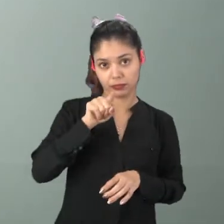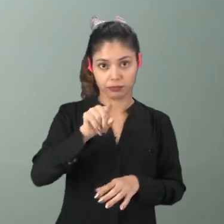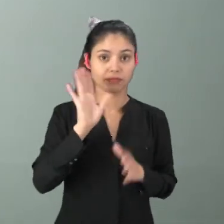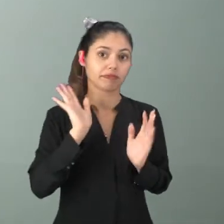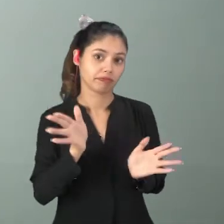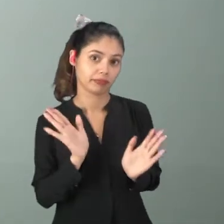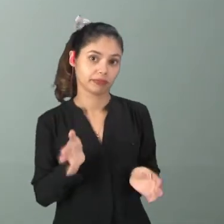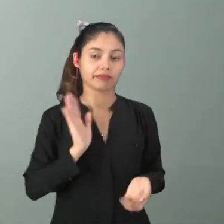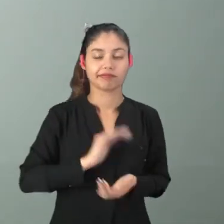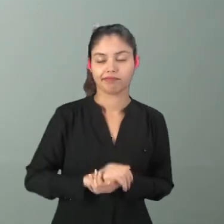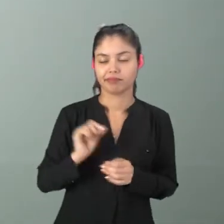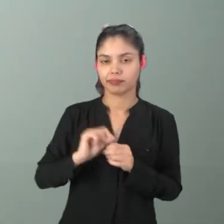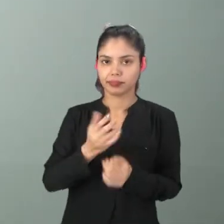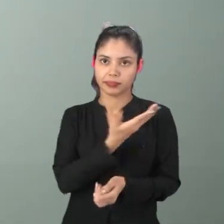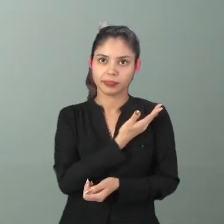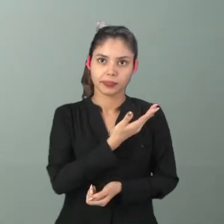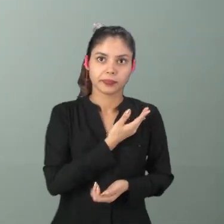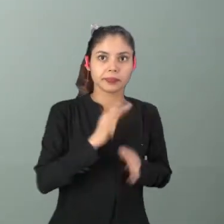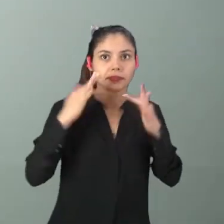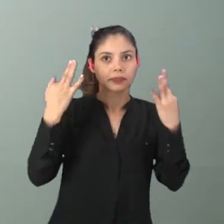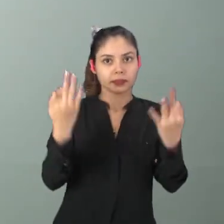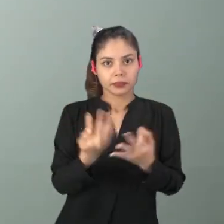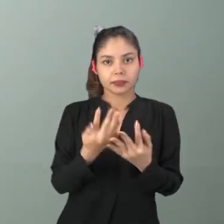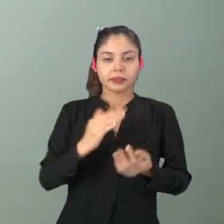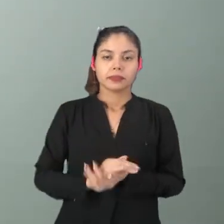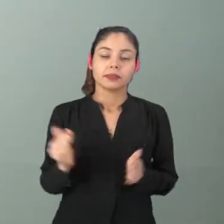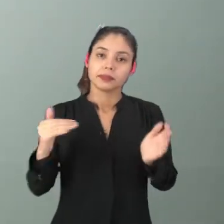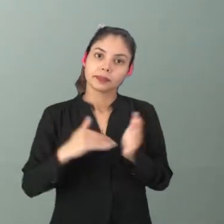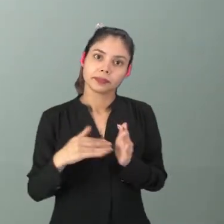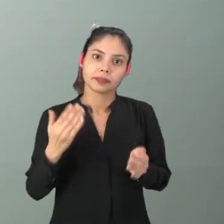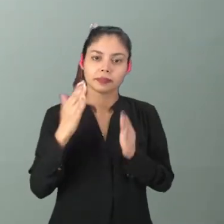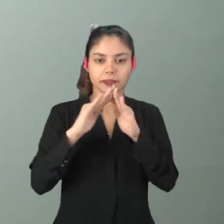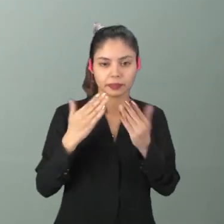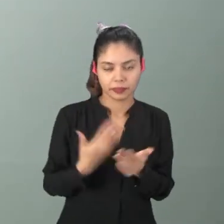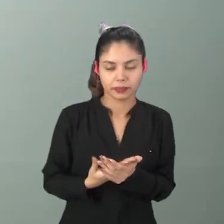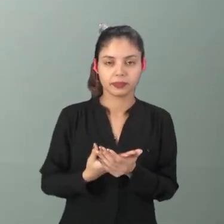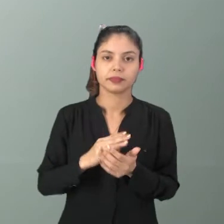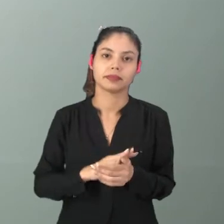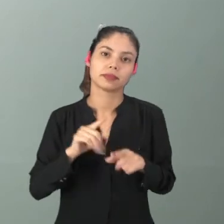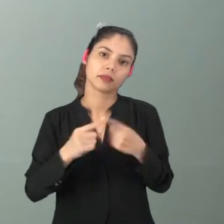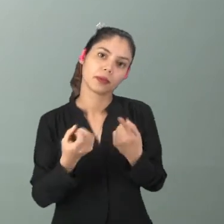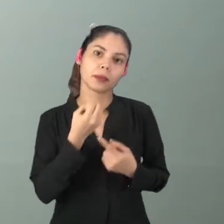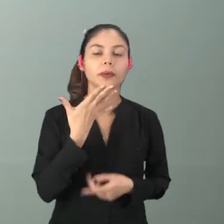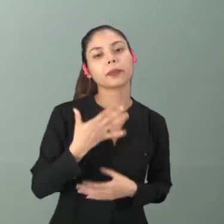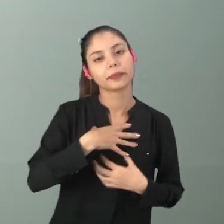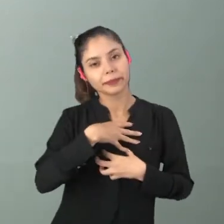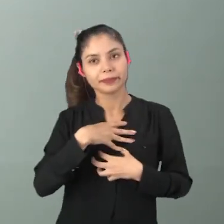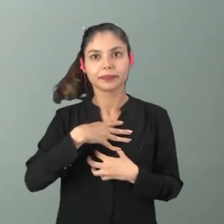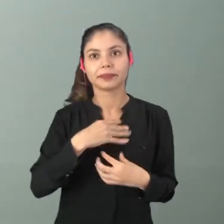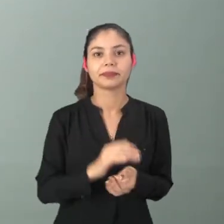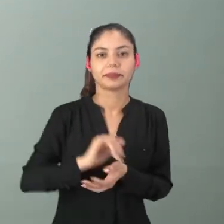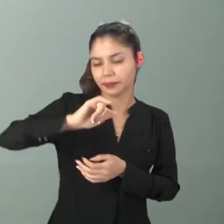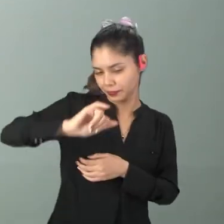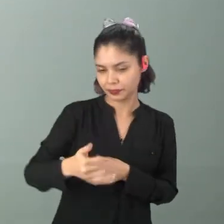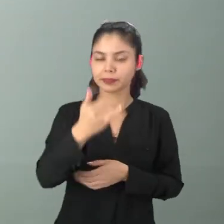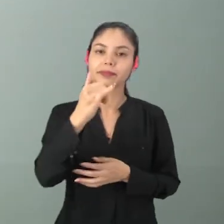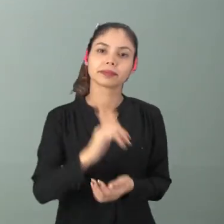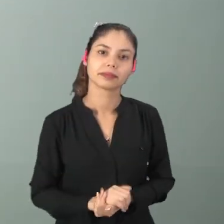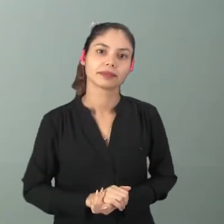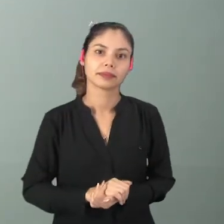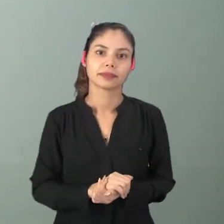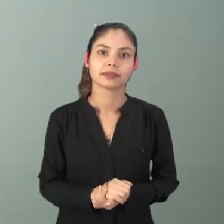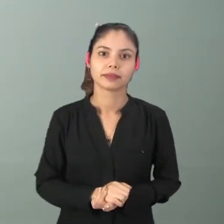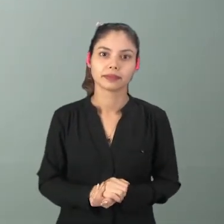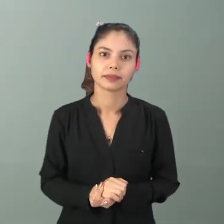fez isso com seus amigos, com seus familiares Ou até mesmo na sua escola Mas é um bom momento pra gente aproveitar, né?